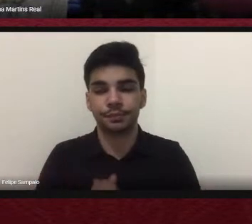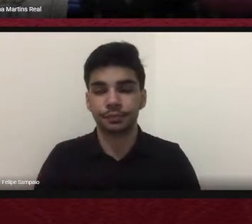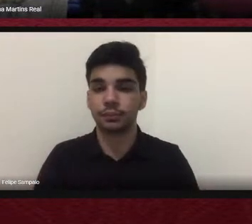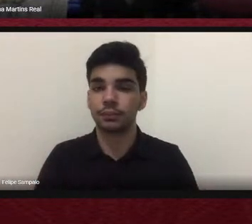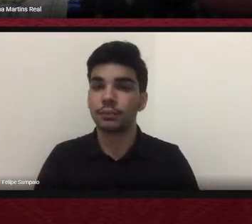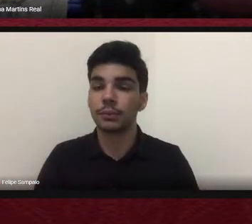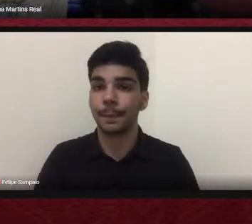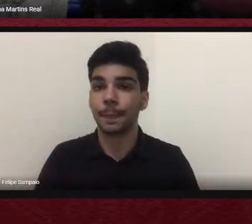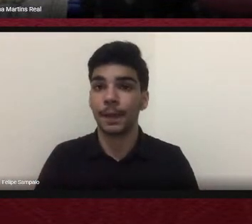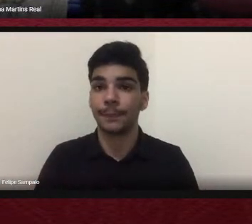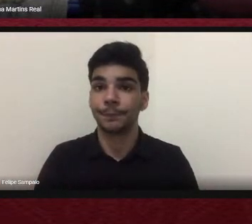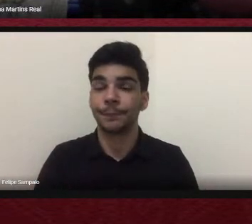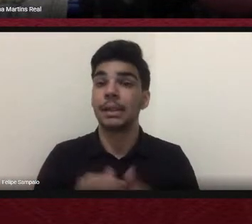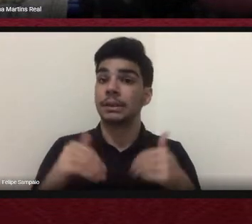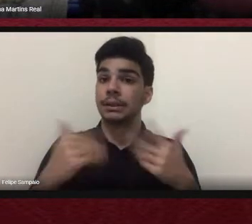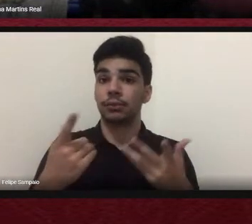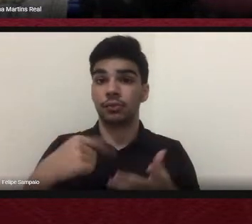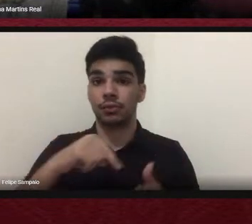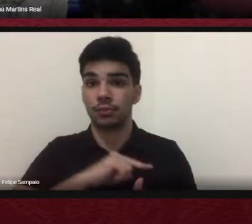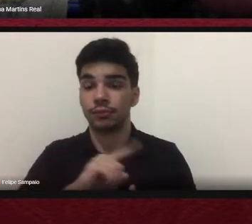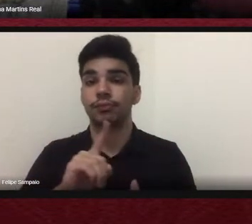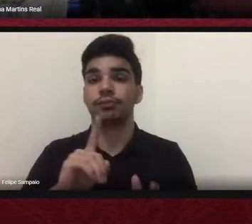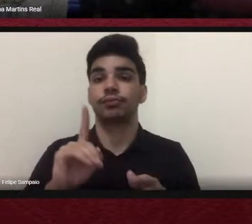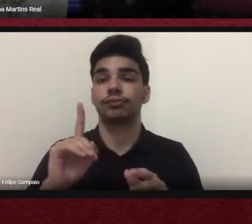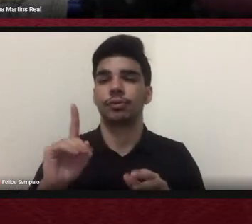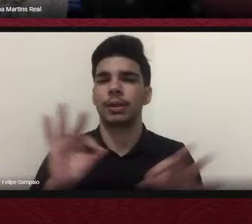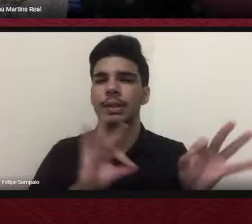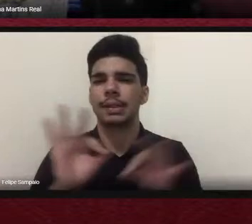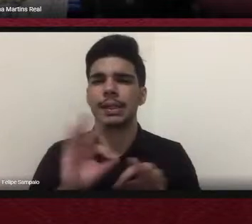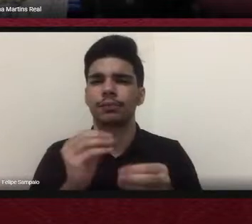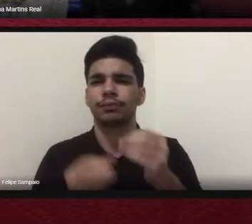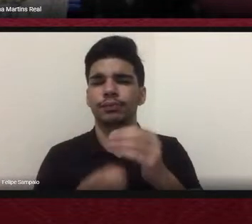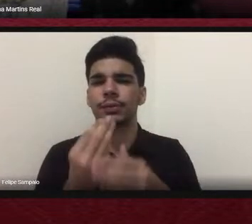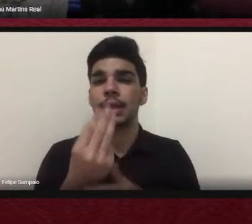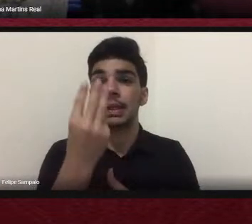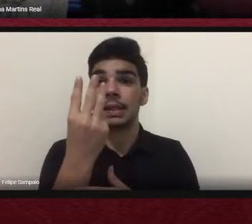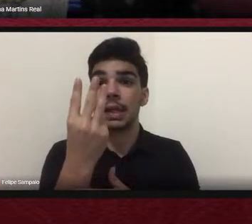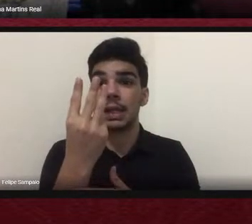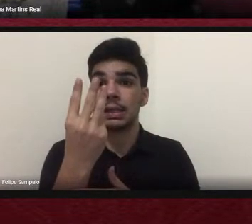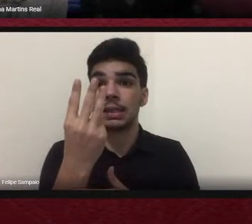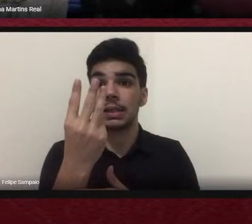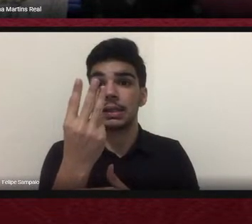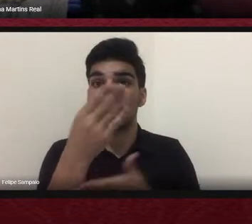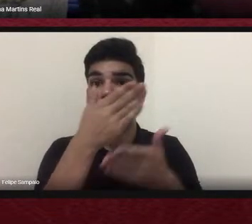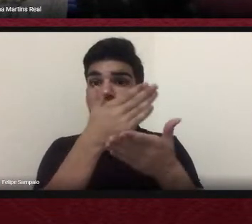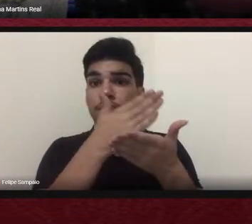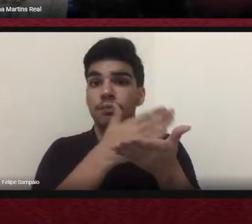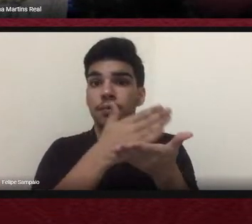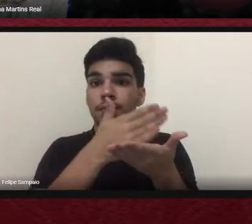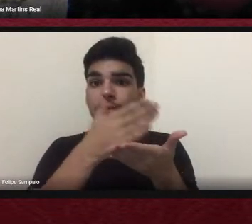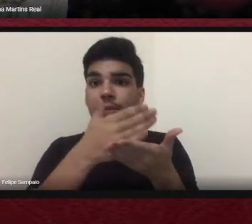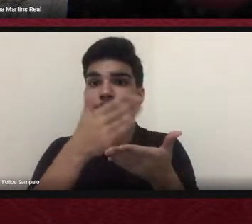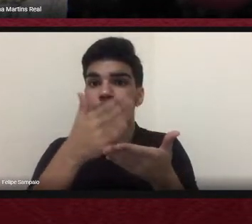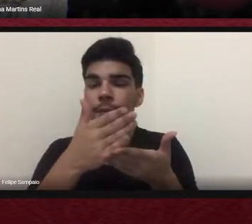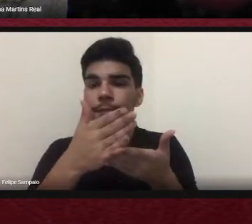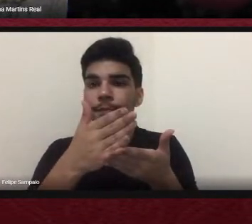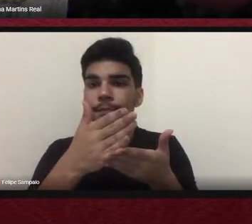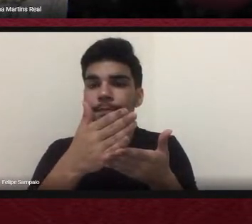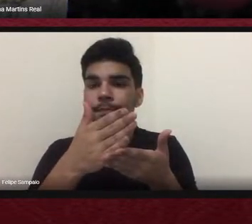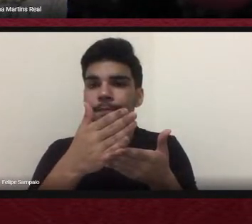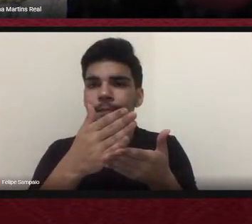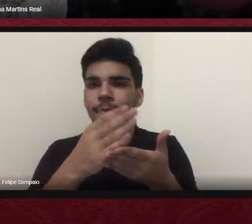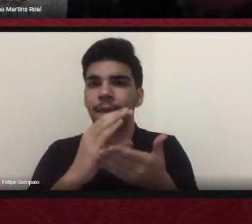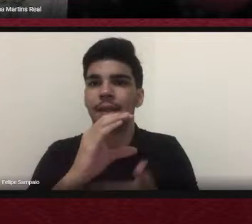13 capítulos que ficaram organizados em quatro partes, digamos